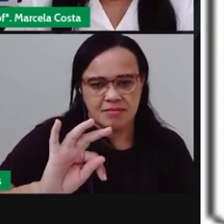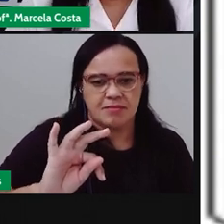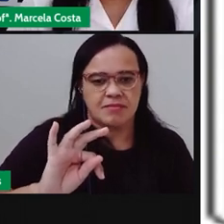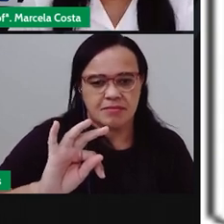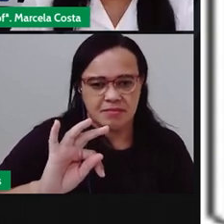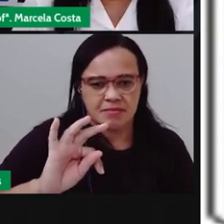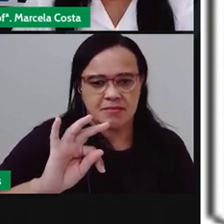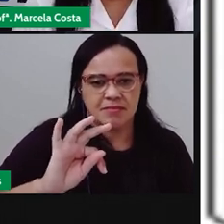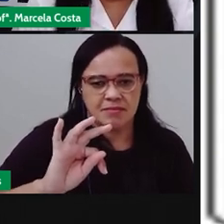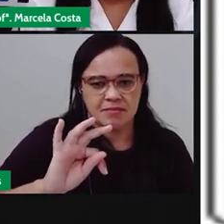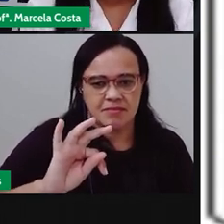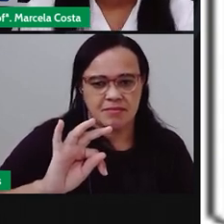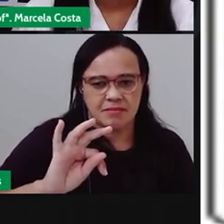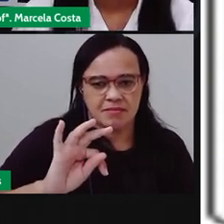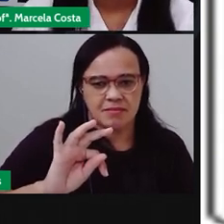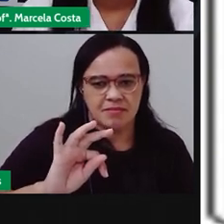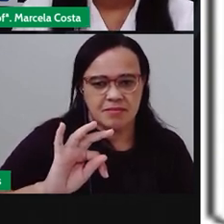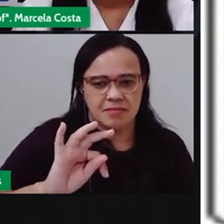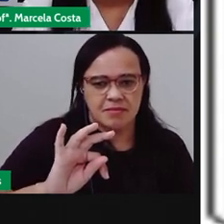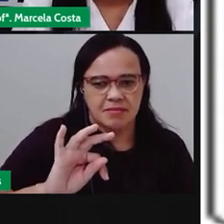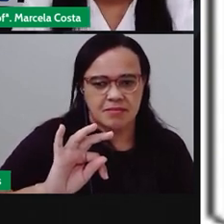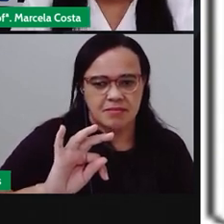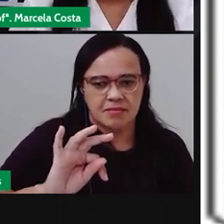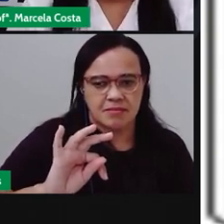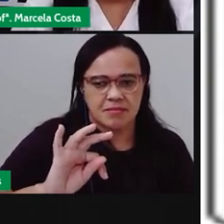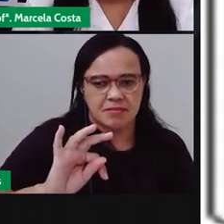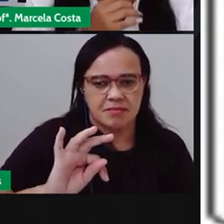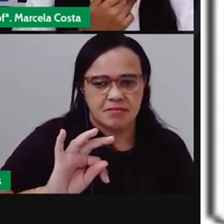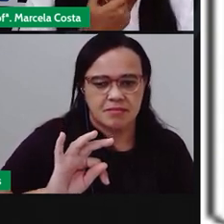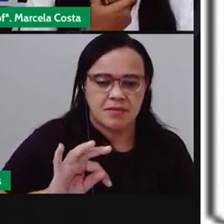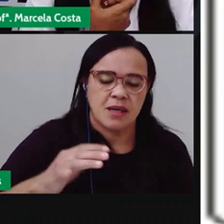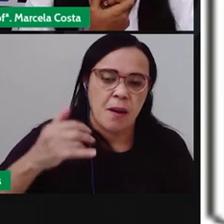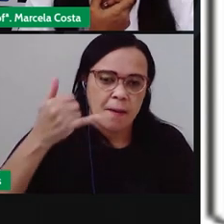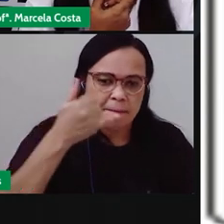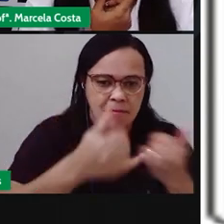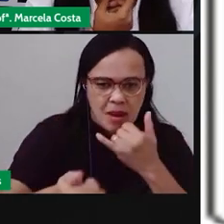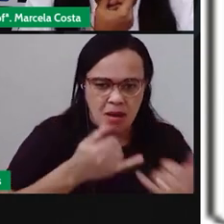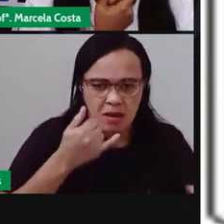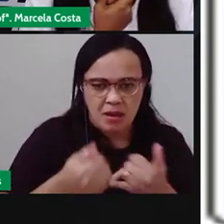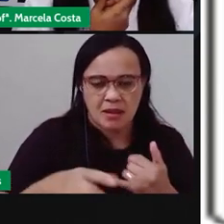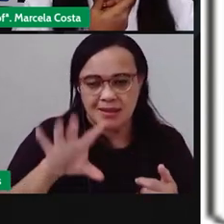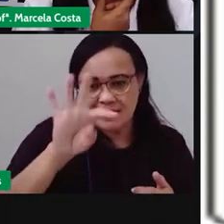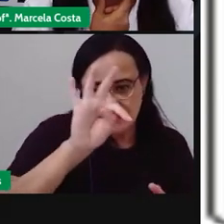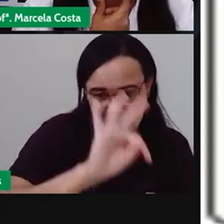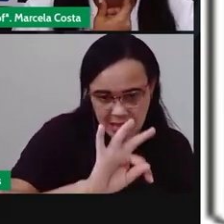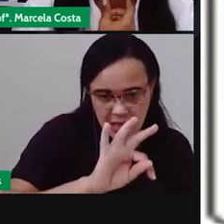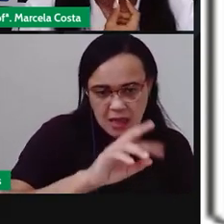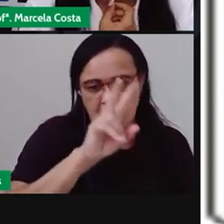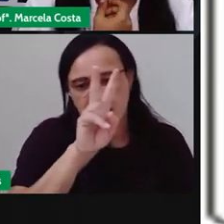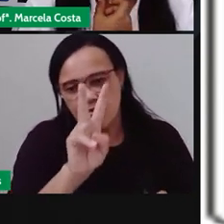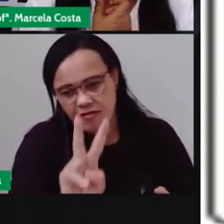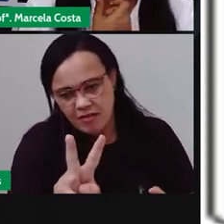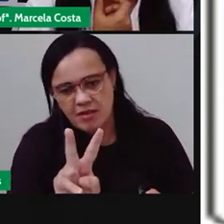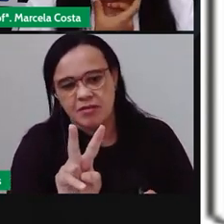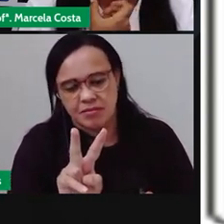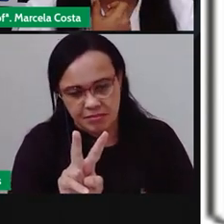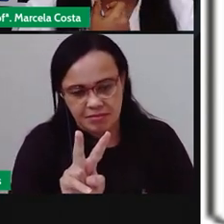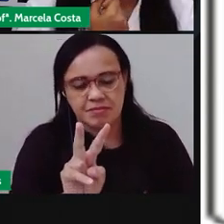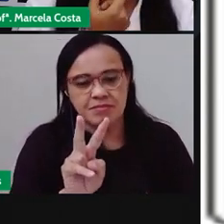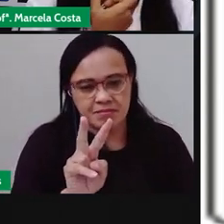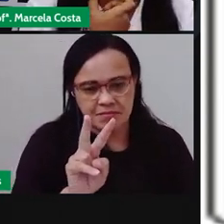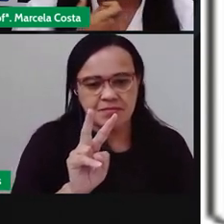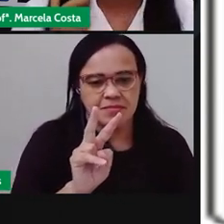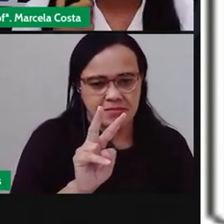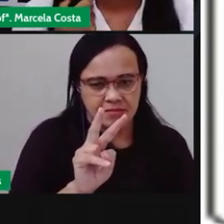Ela vai ter o mesmo som Que V Ó V A terminação do som É o